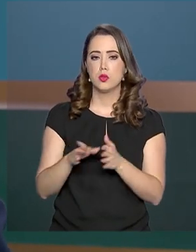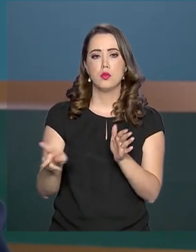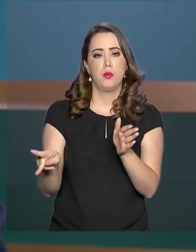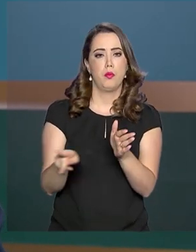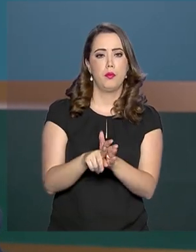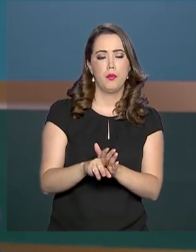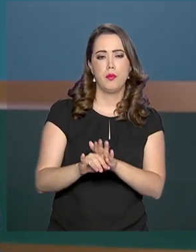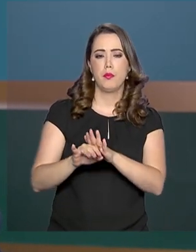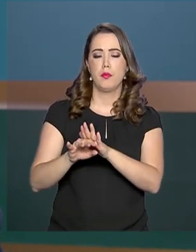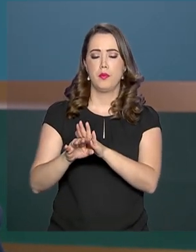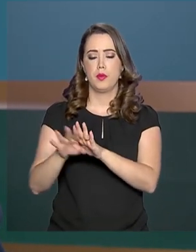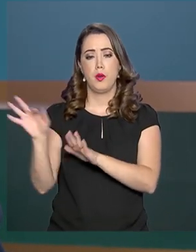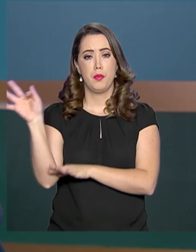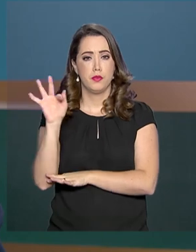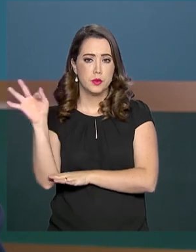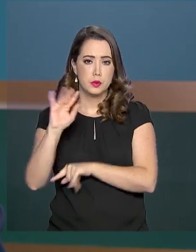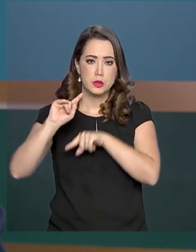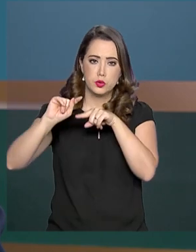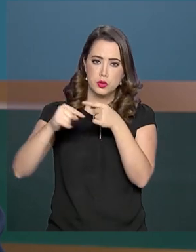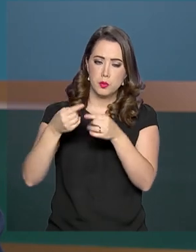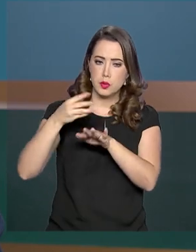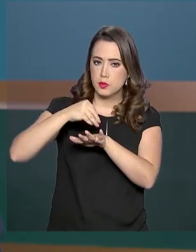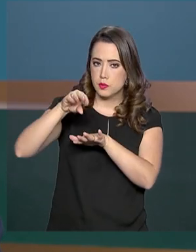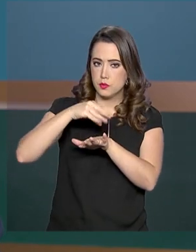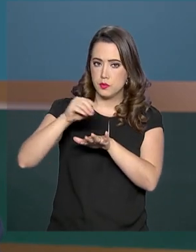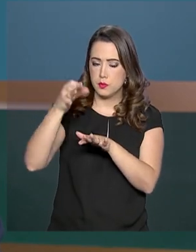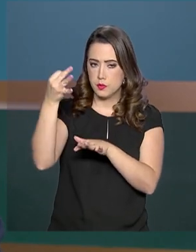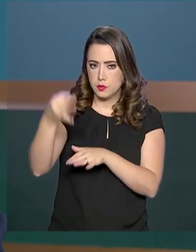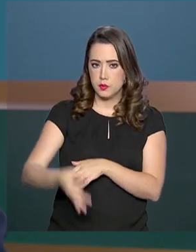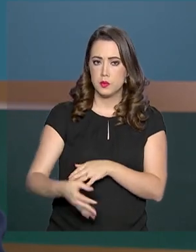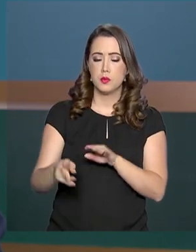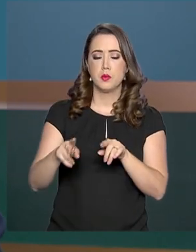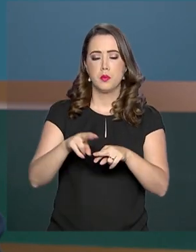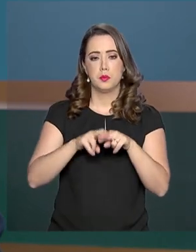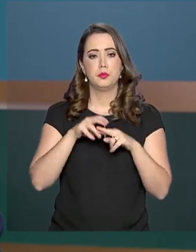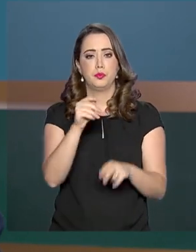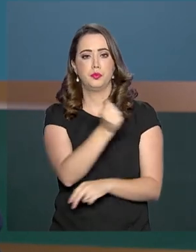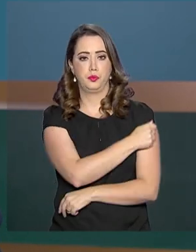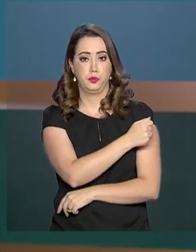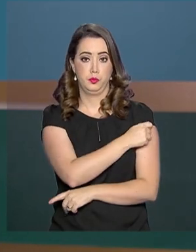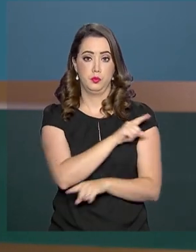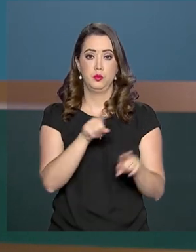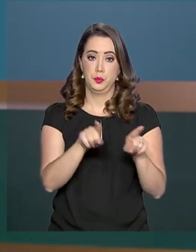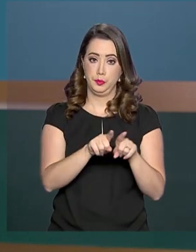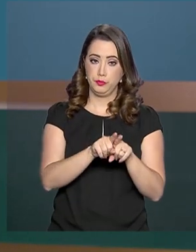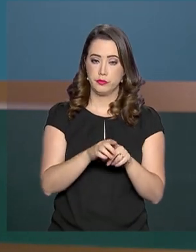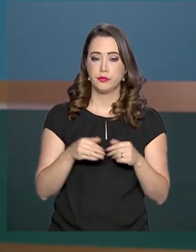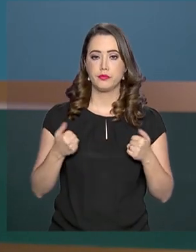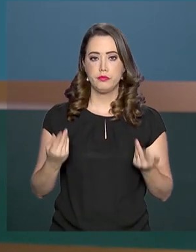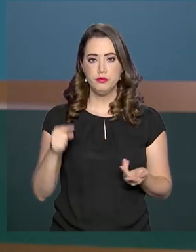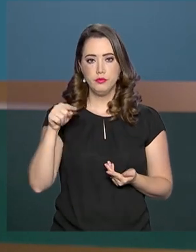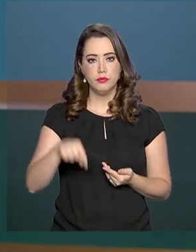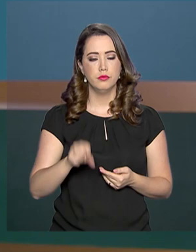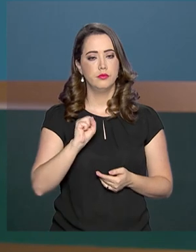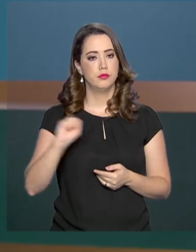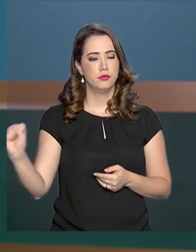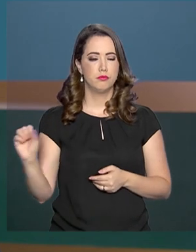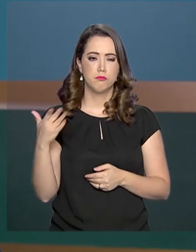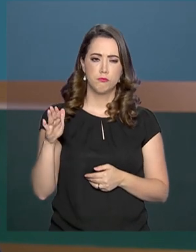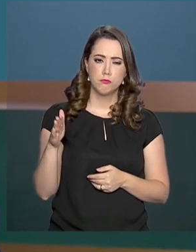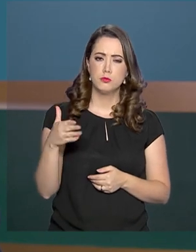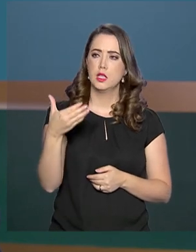instituições de ensino, para depois as informações serem validadas pelos estudantes. Neste semestre, cerca de